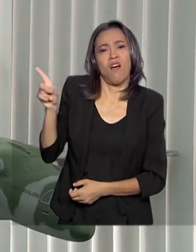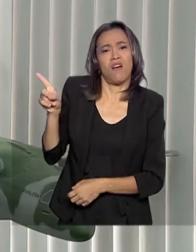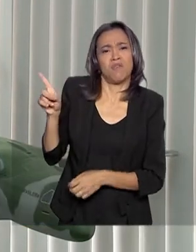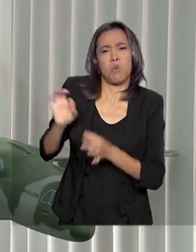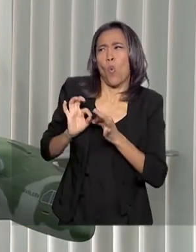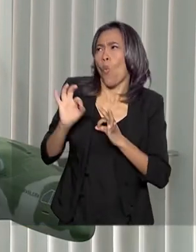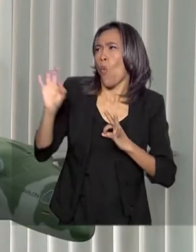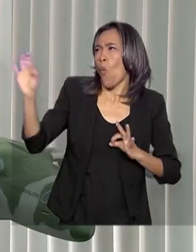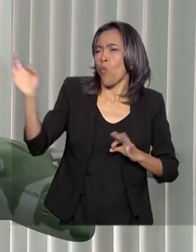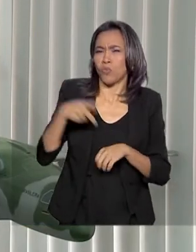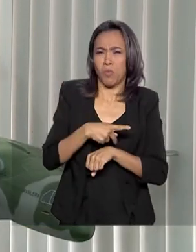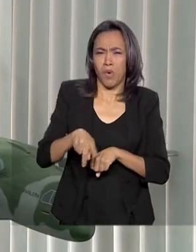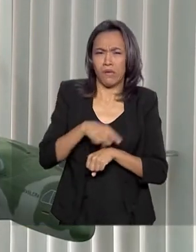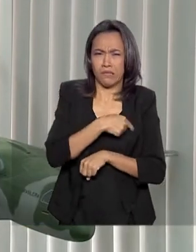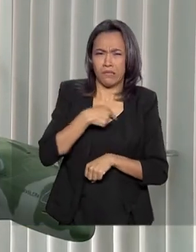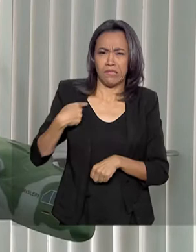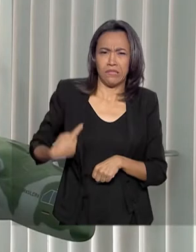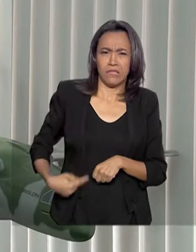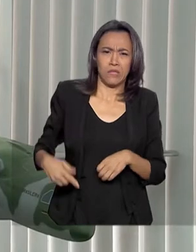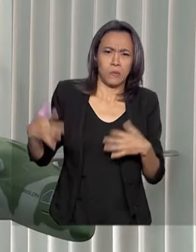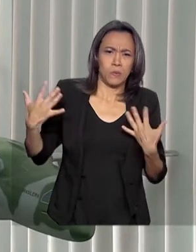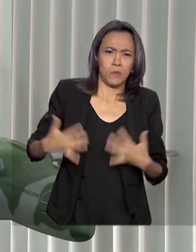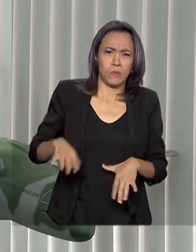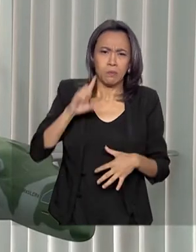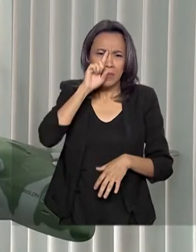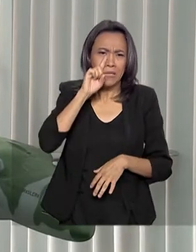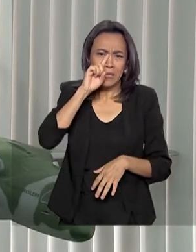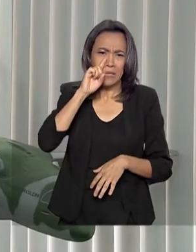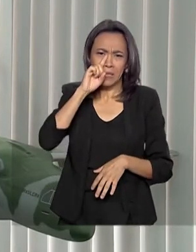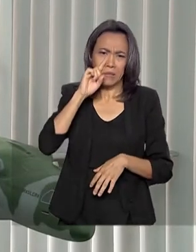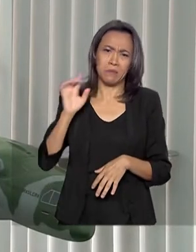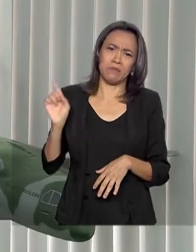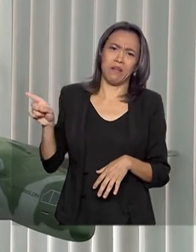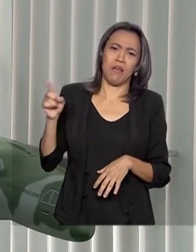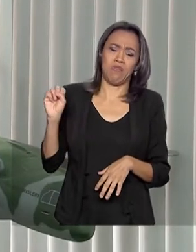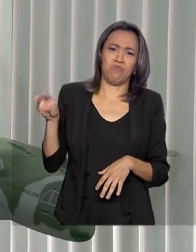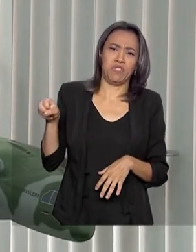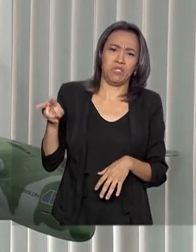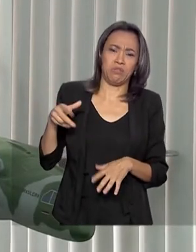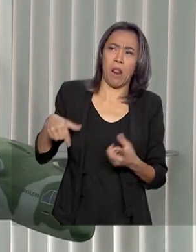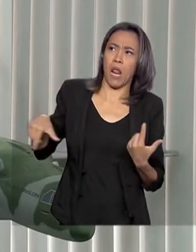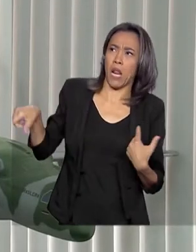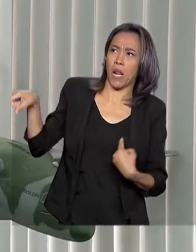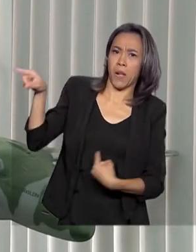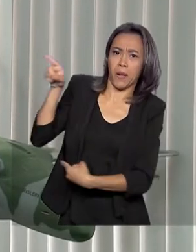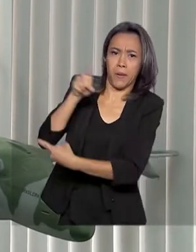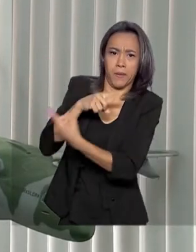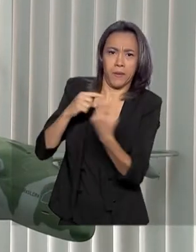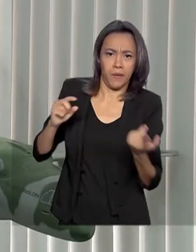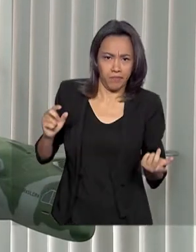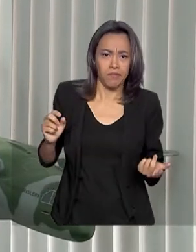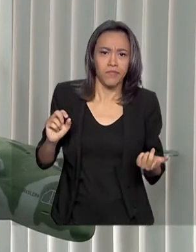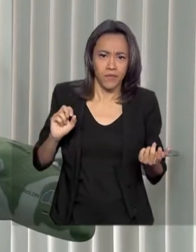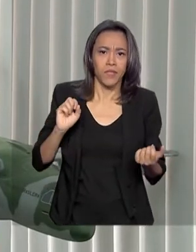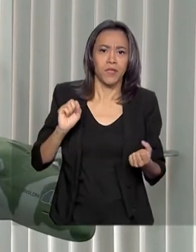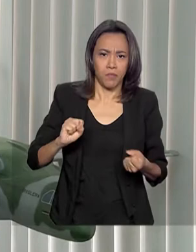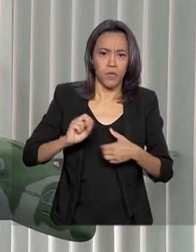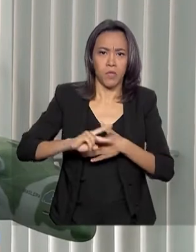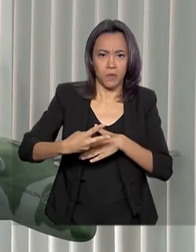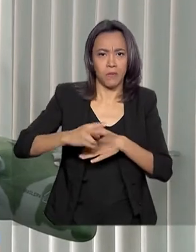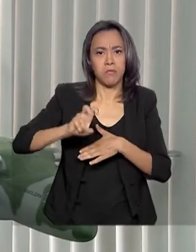distante, rodeados de perigo, de um vírus mortal, e